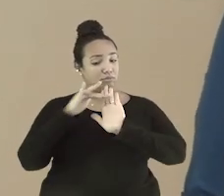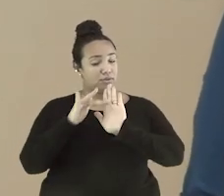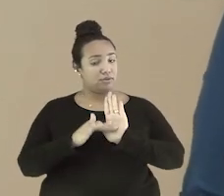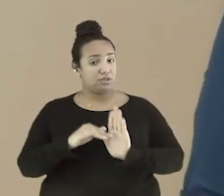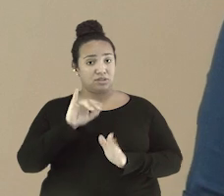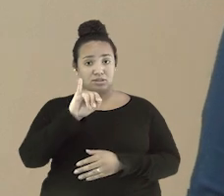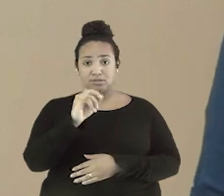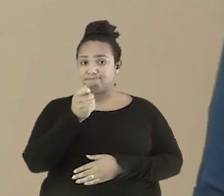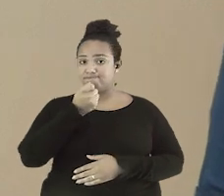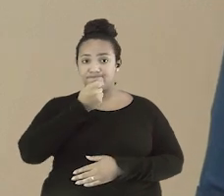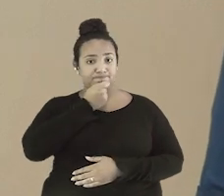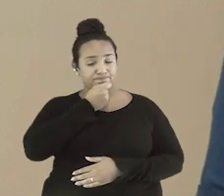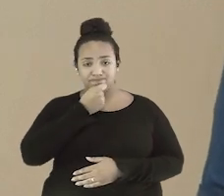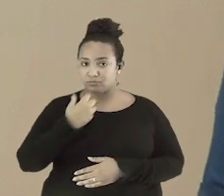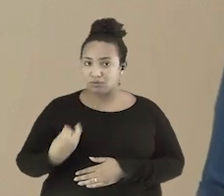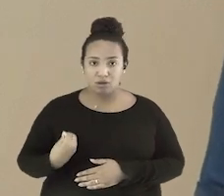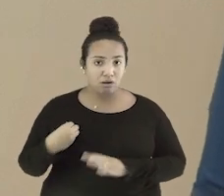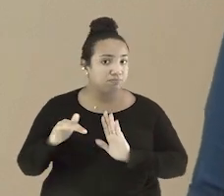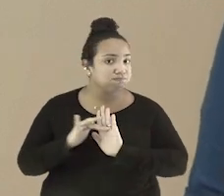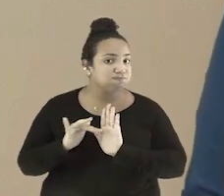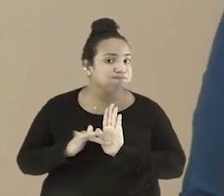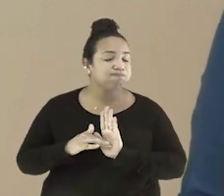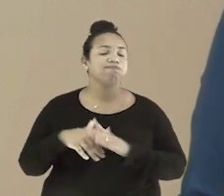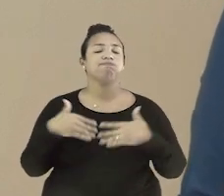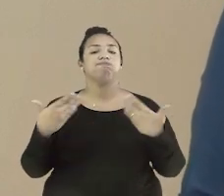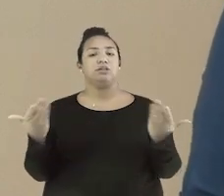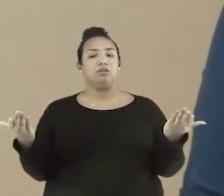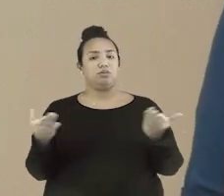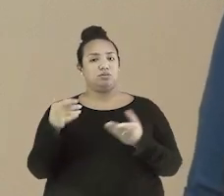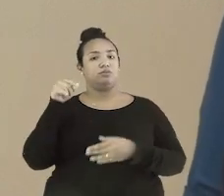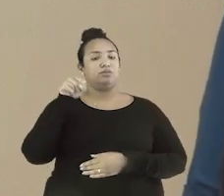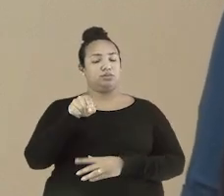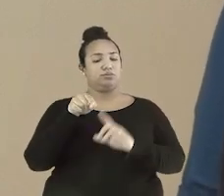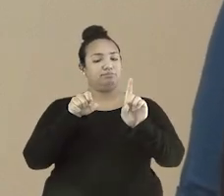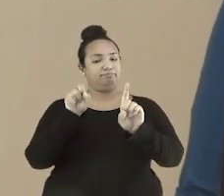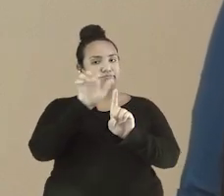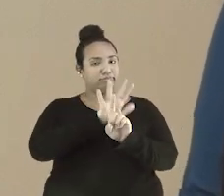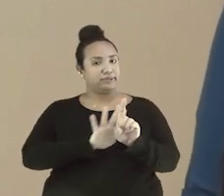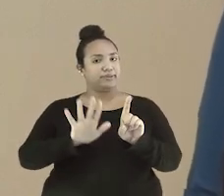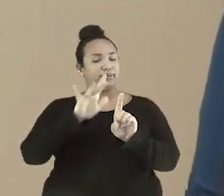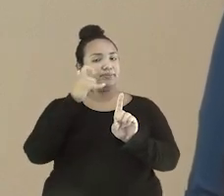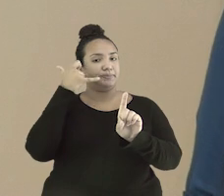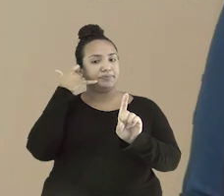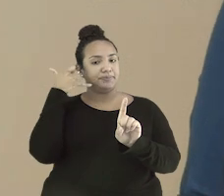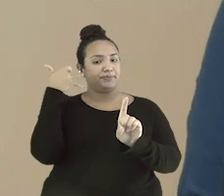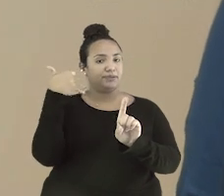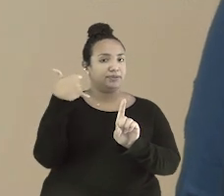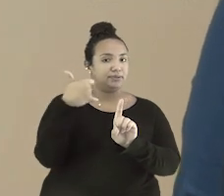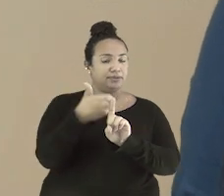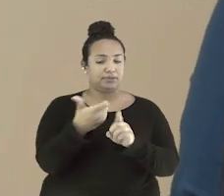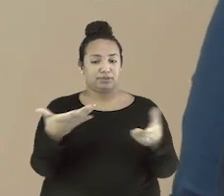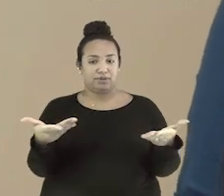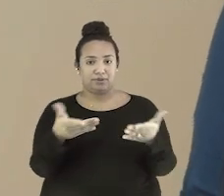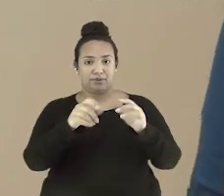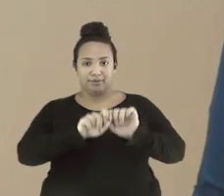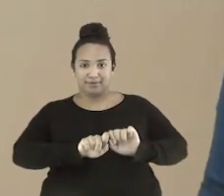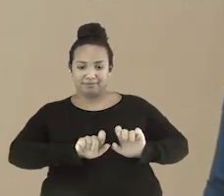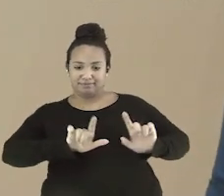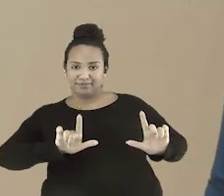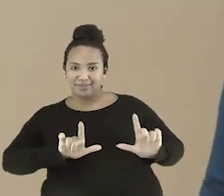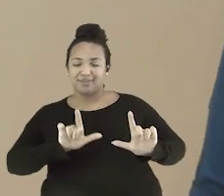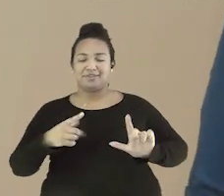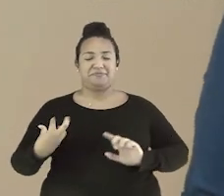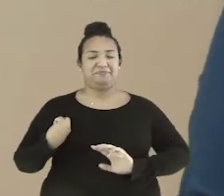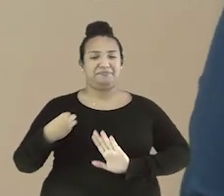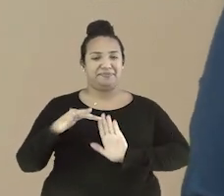presença. Se você ainda não marcou a sua presença, aponte o celular para o QR Code que está aparecendo na sua